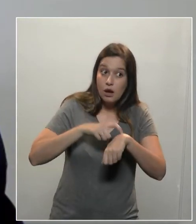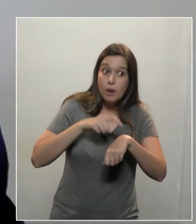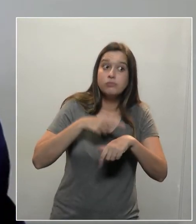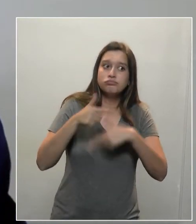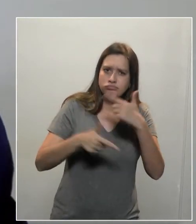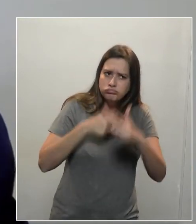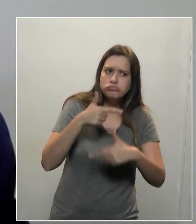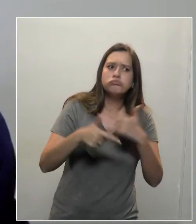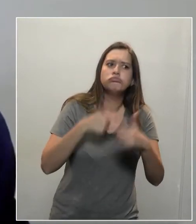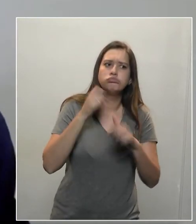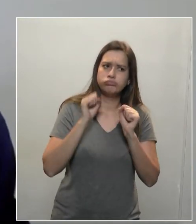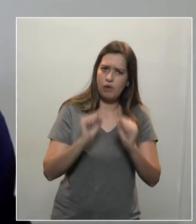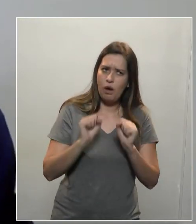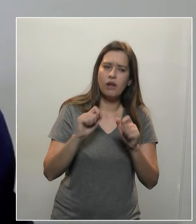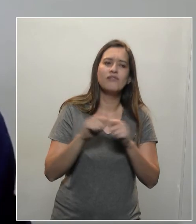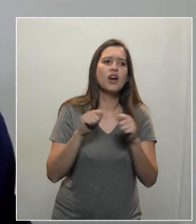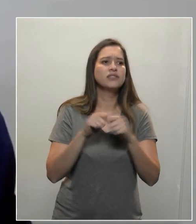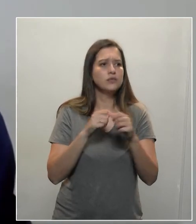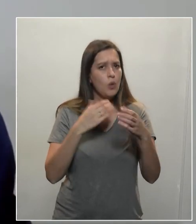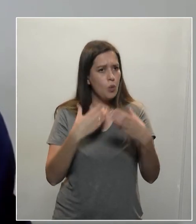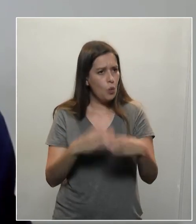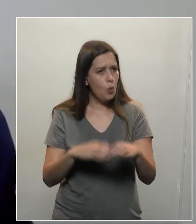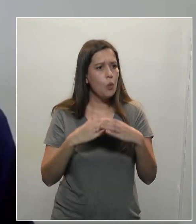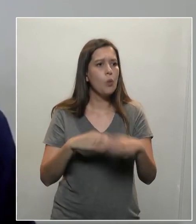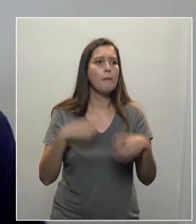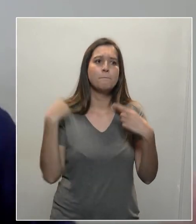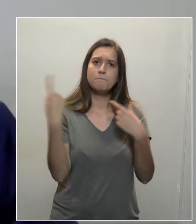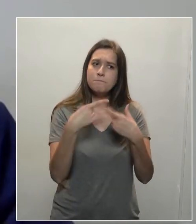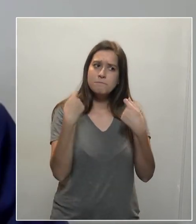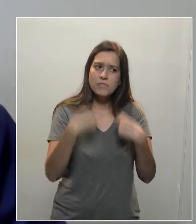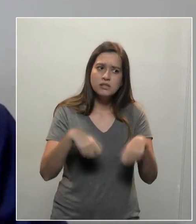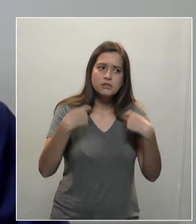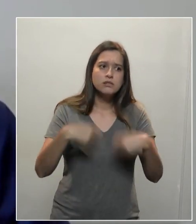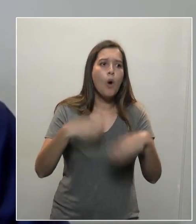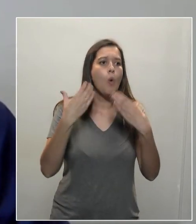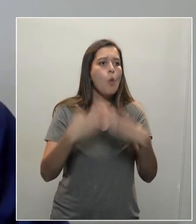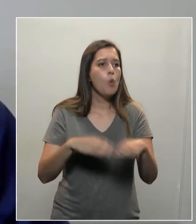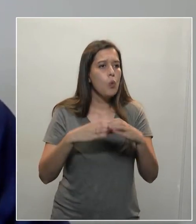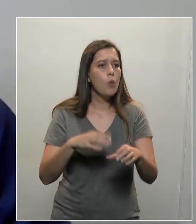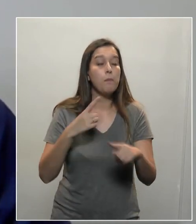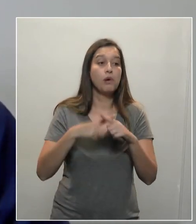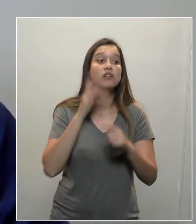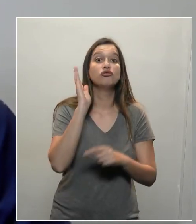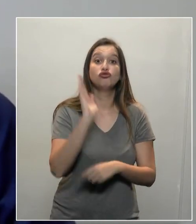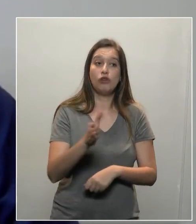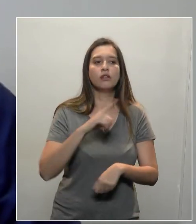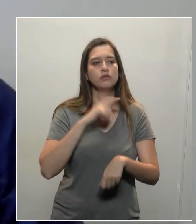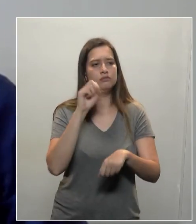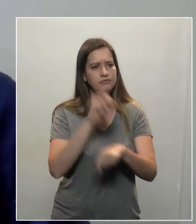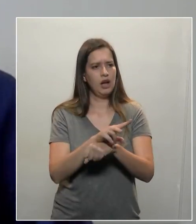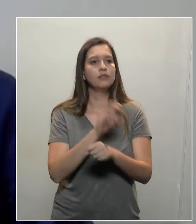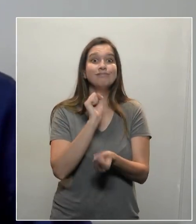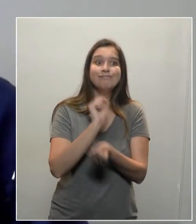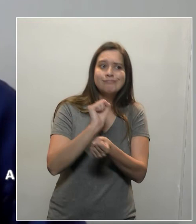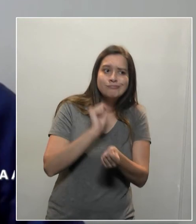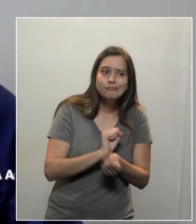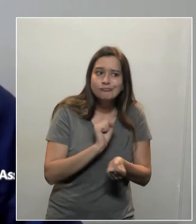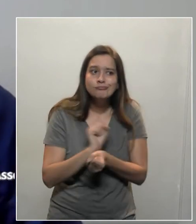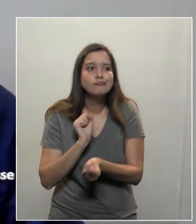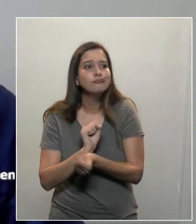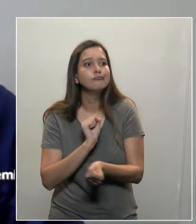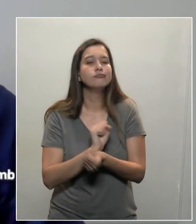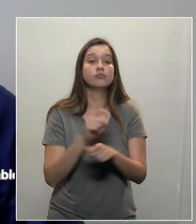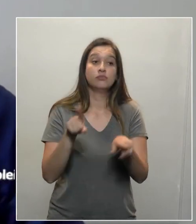público, porque é necessário, nós temos vagas em aberto, e também na formação